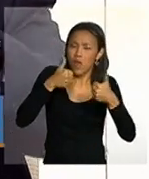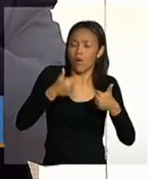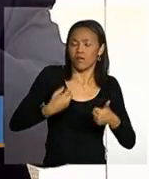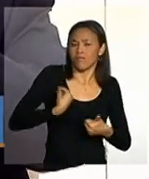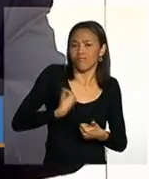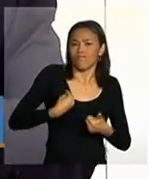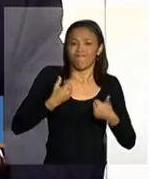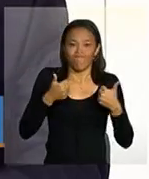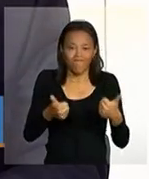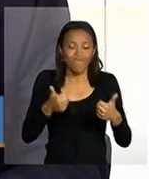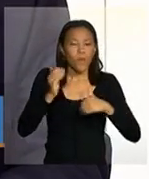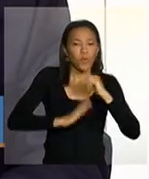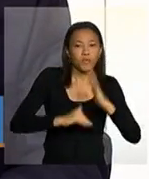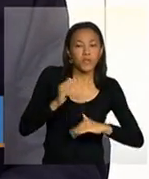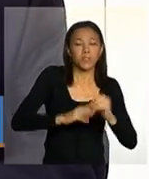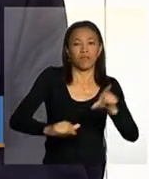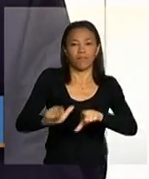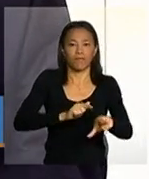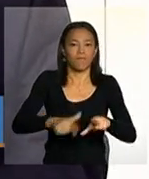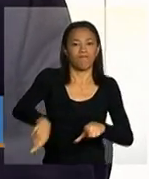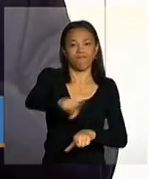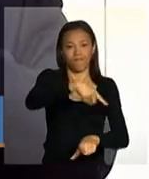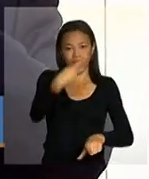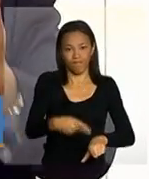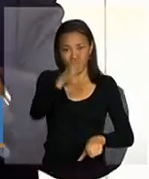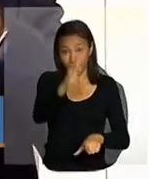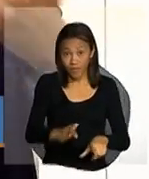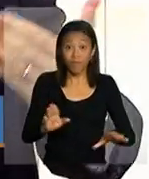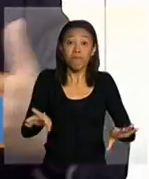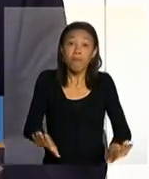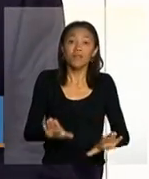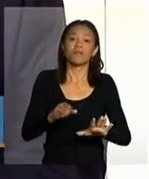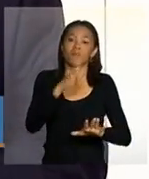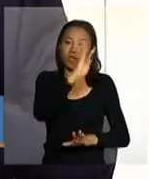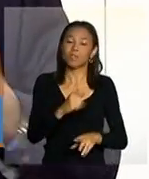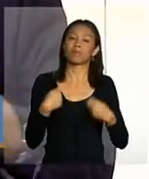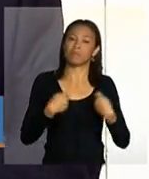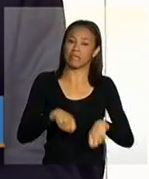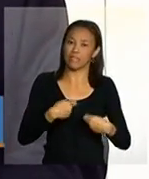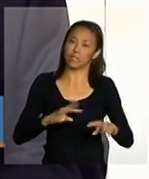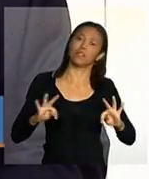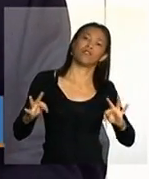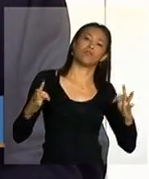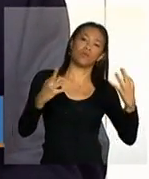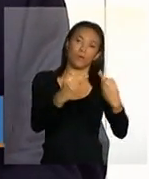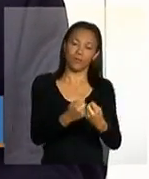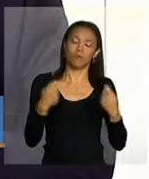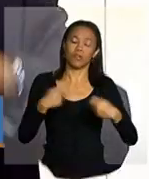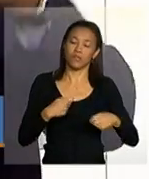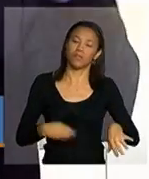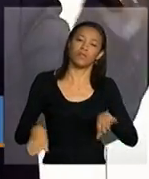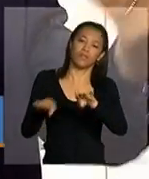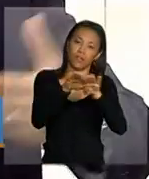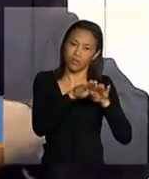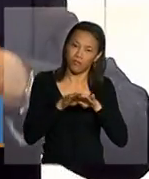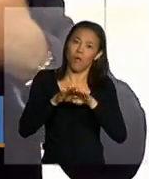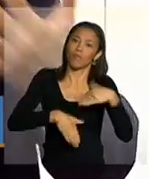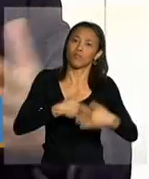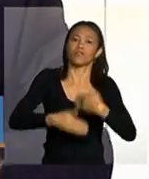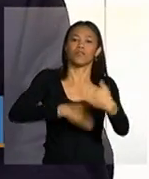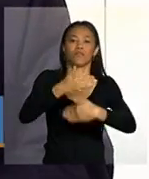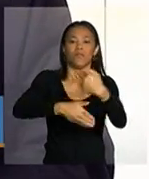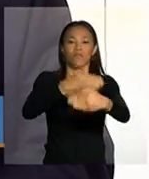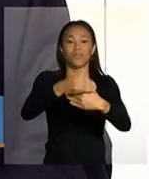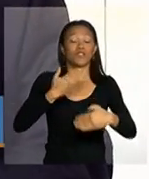na vida profissional e na vida cidadã do Brasil mas o Brasil precisa que todos estejam com condições adequadas para o desenvolvimento que a gente